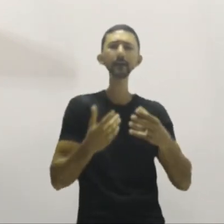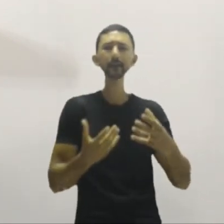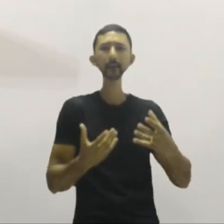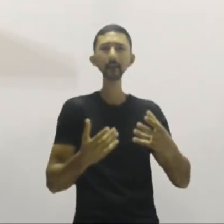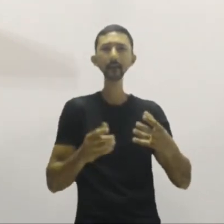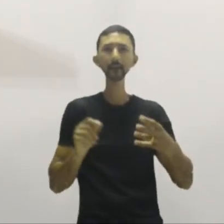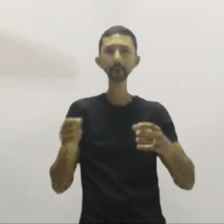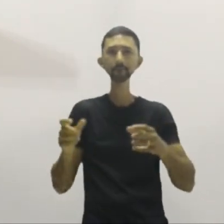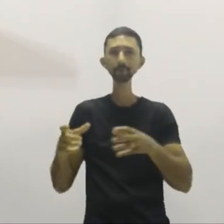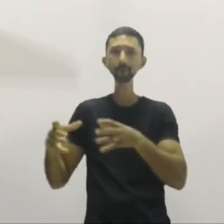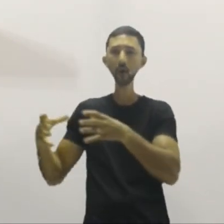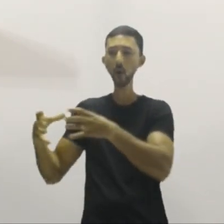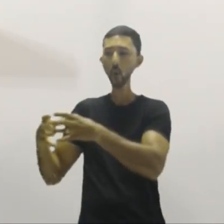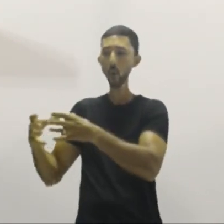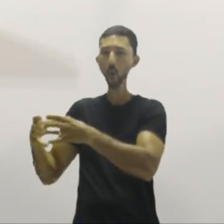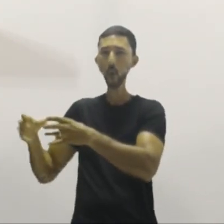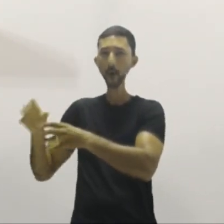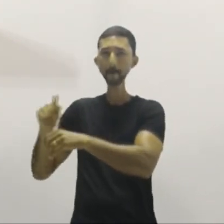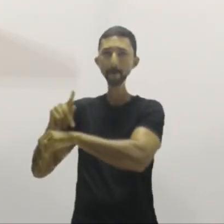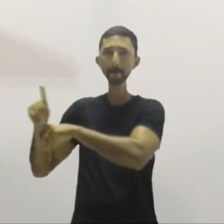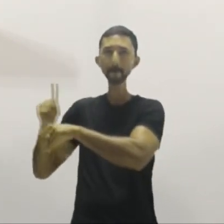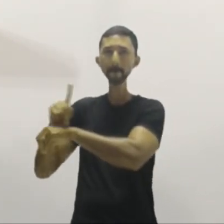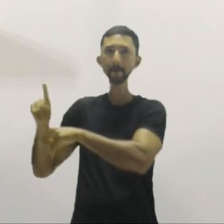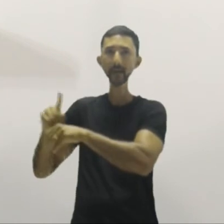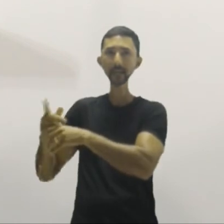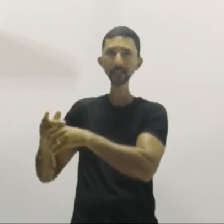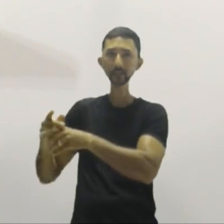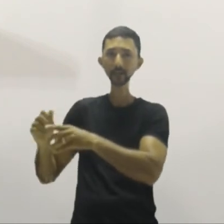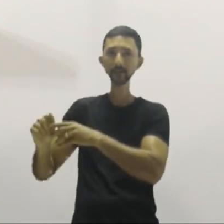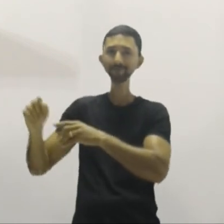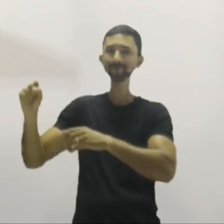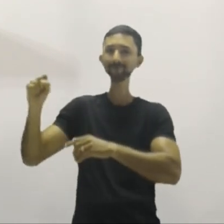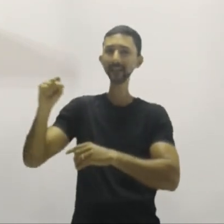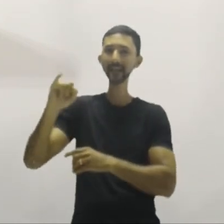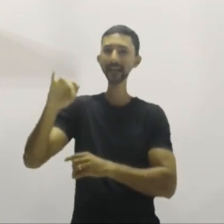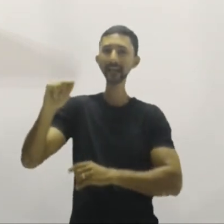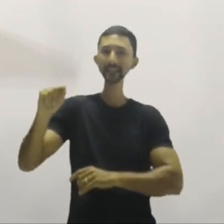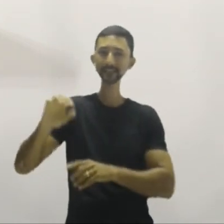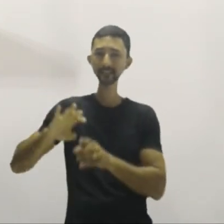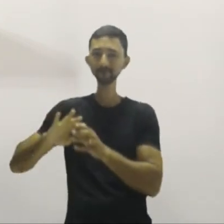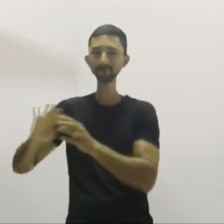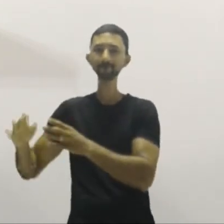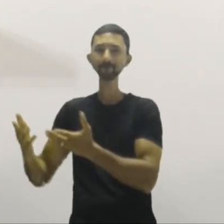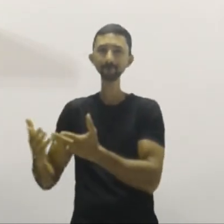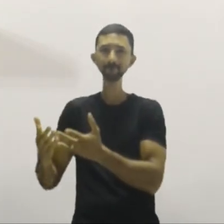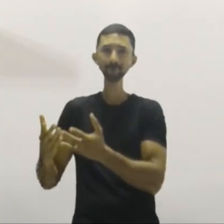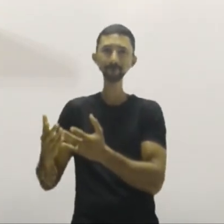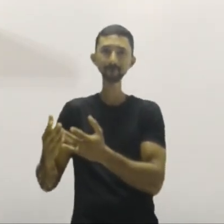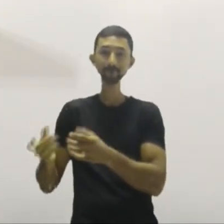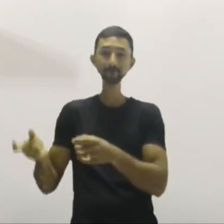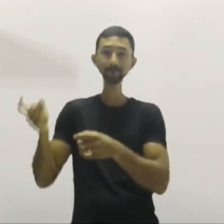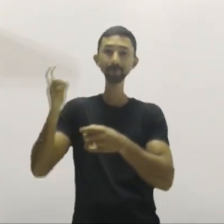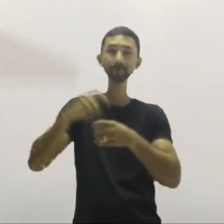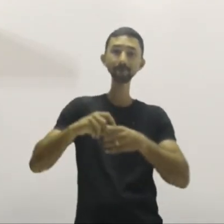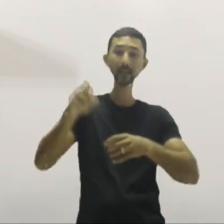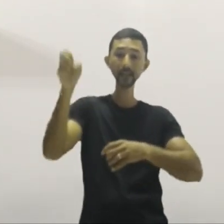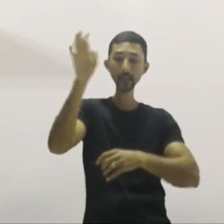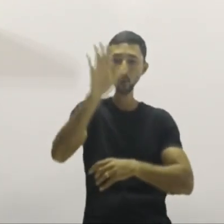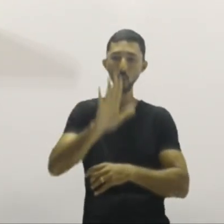é que a maior parte da Turquia está na Ásia. E aí, União é uma União